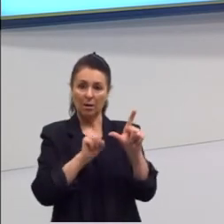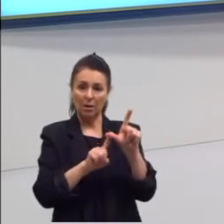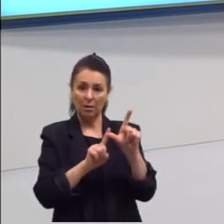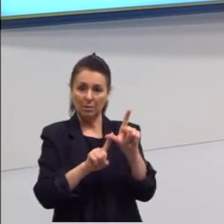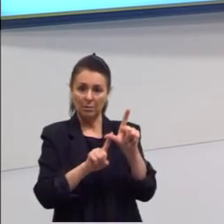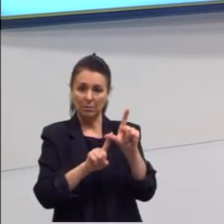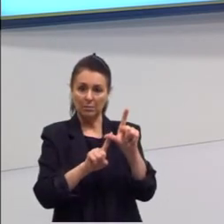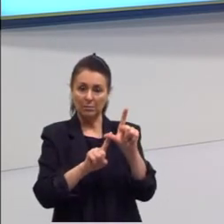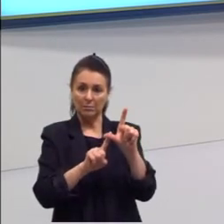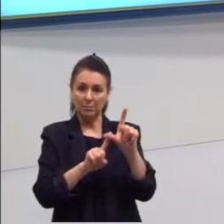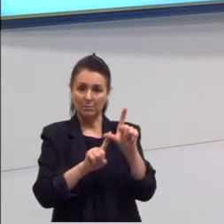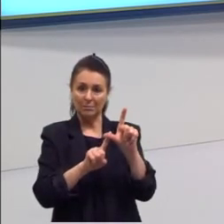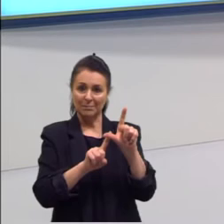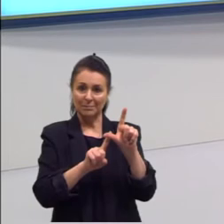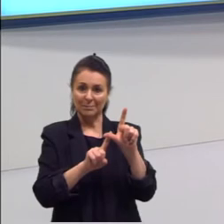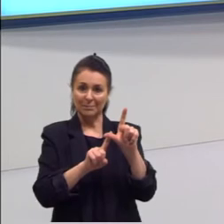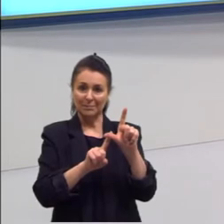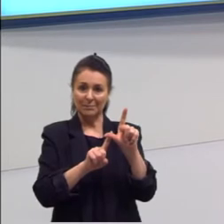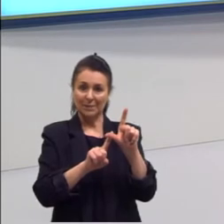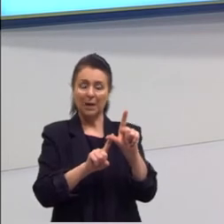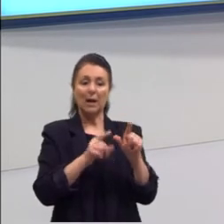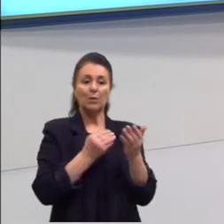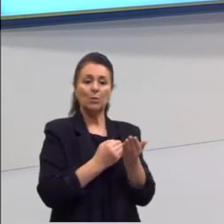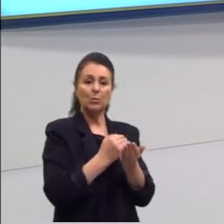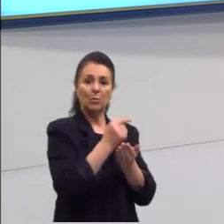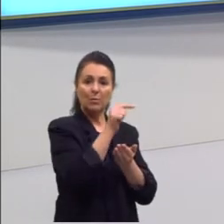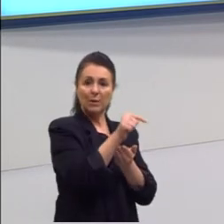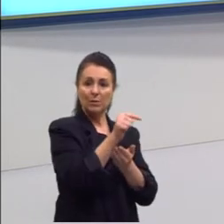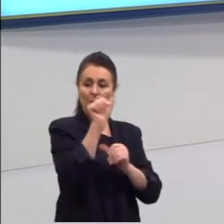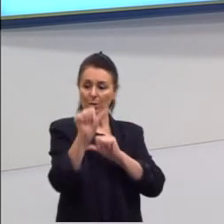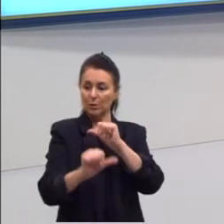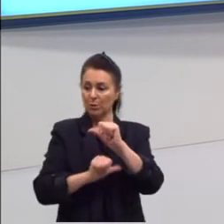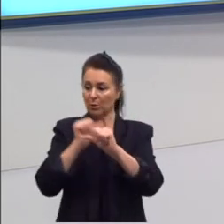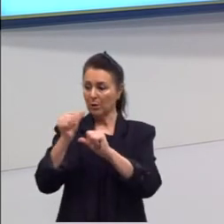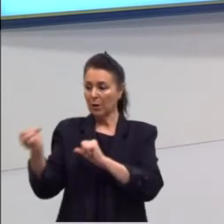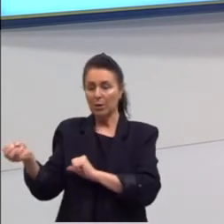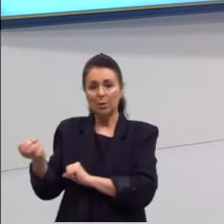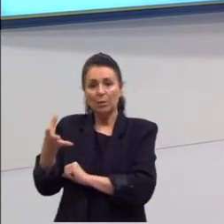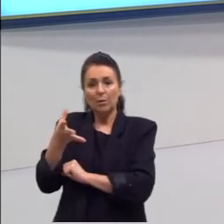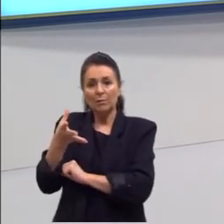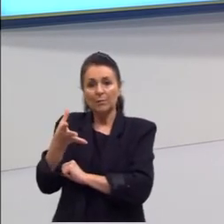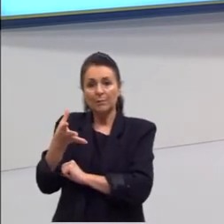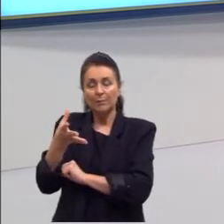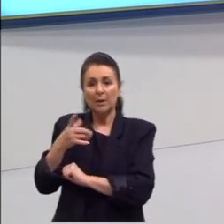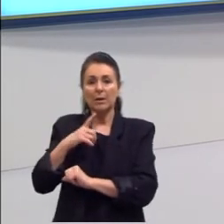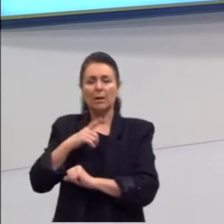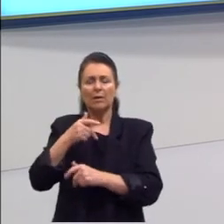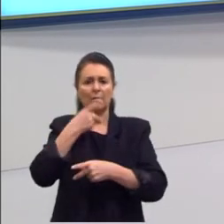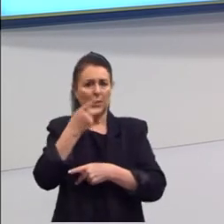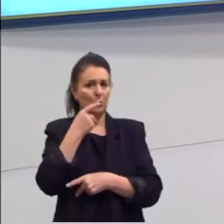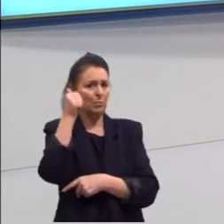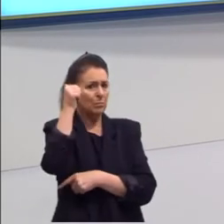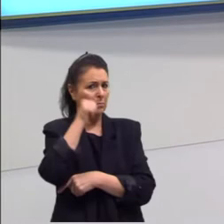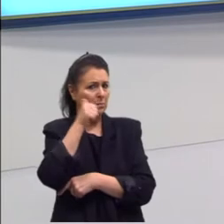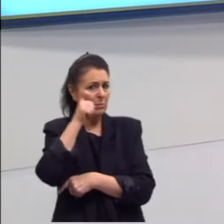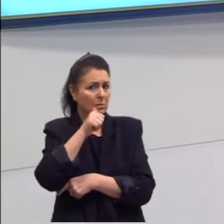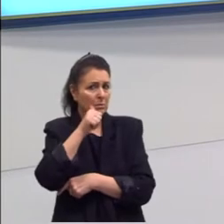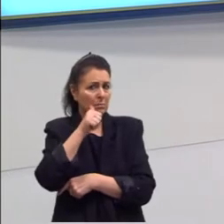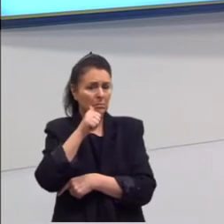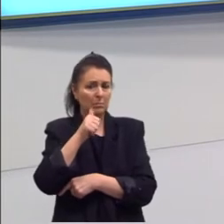transforma ela em outra coisa. No caso aqui dessa letra, ele está falando sobre mulheres que são mulheres